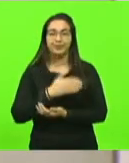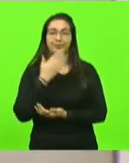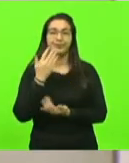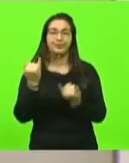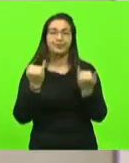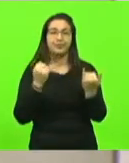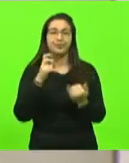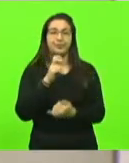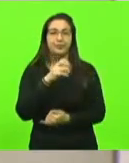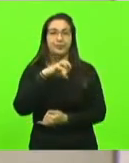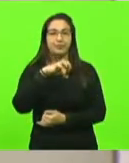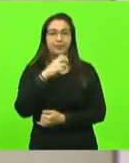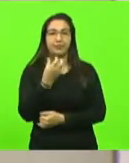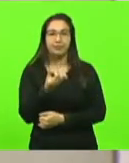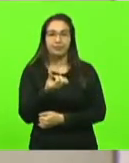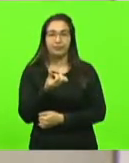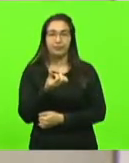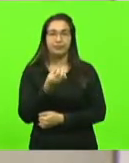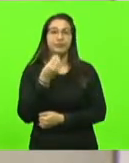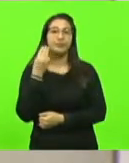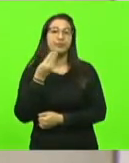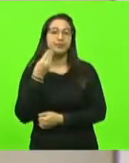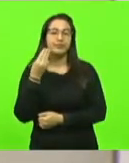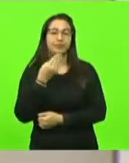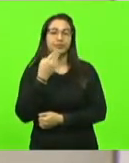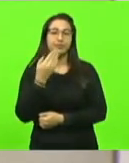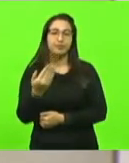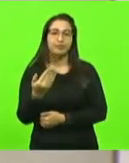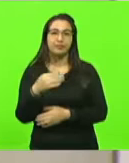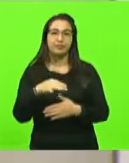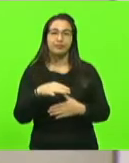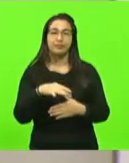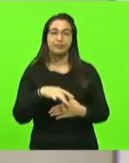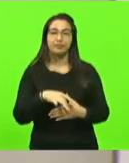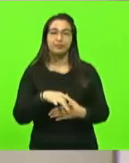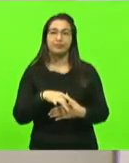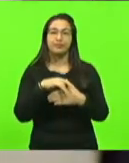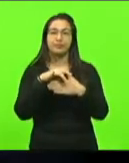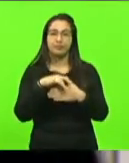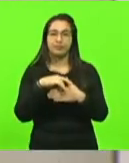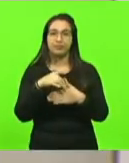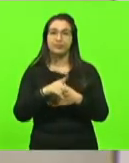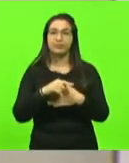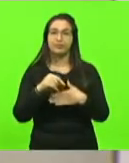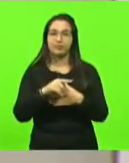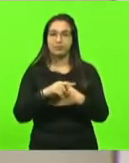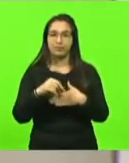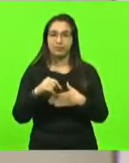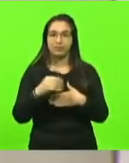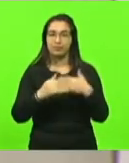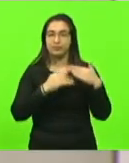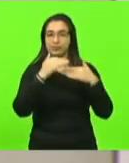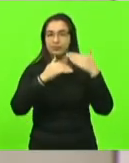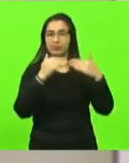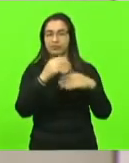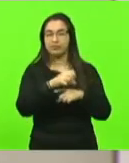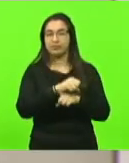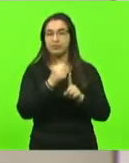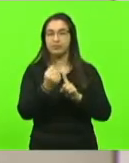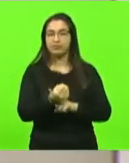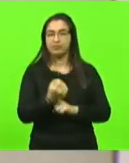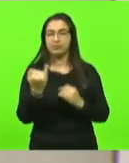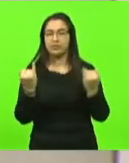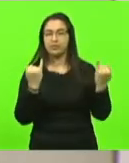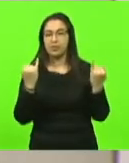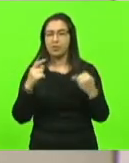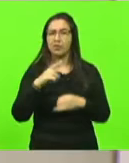596, autor deputado Marcio Machado, solicitando ao chefe da Casa Civil e ao secretário de Estado do Desenvolvimento Social informações acerca da